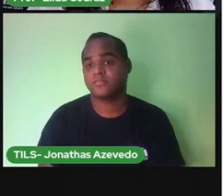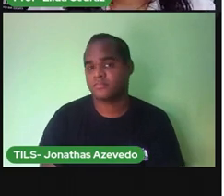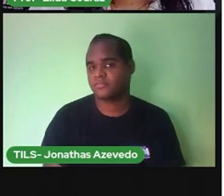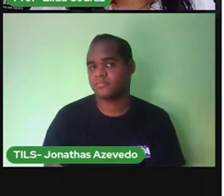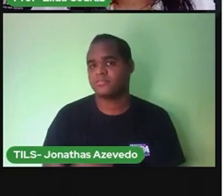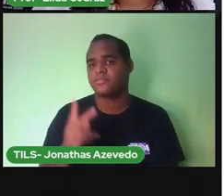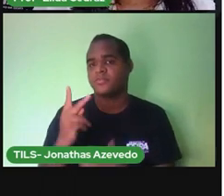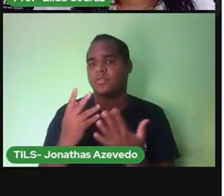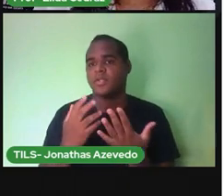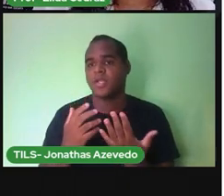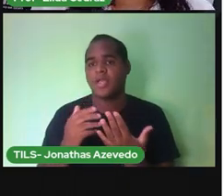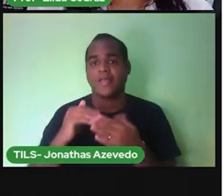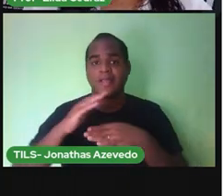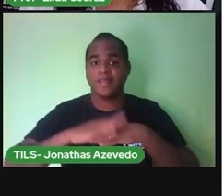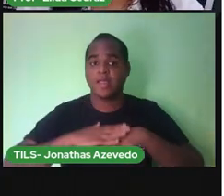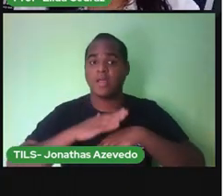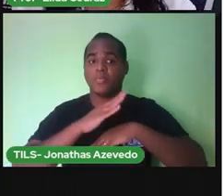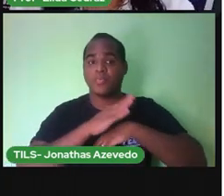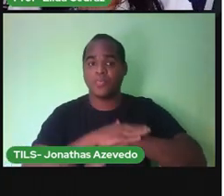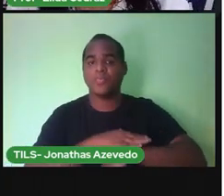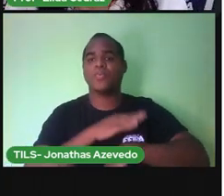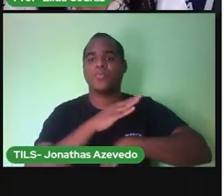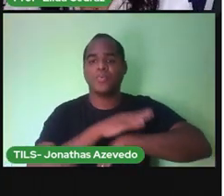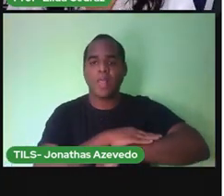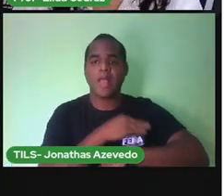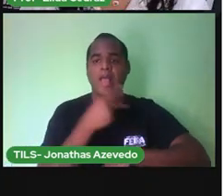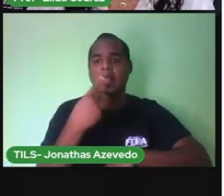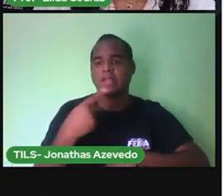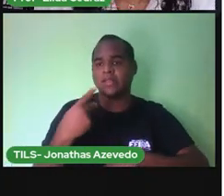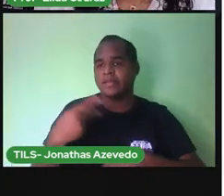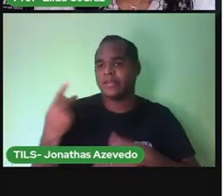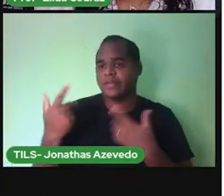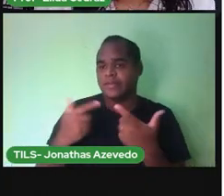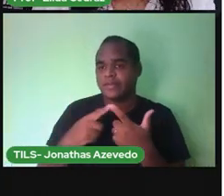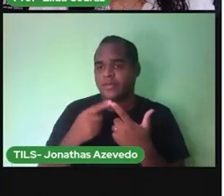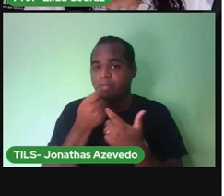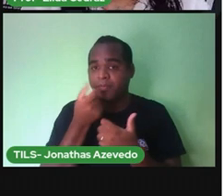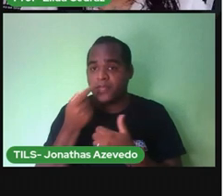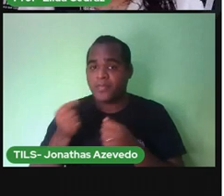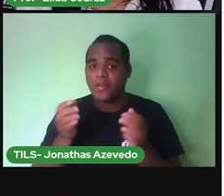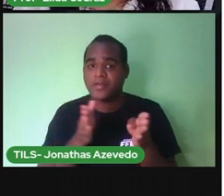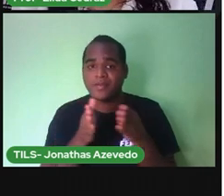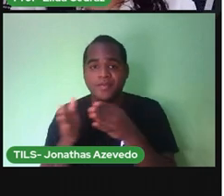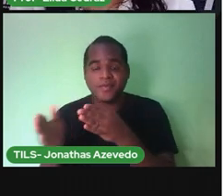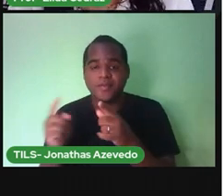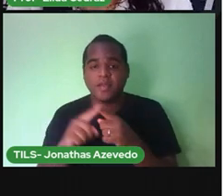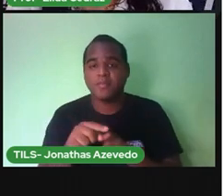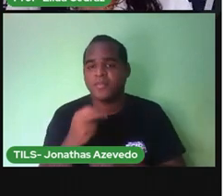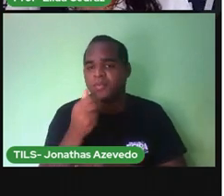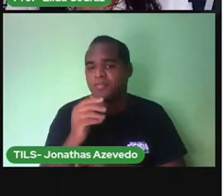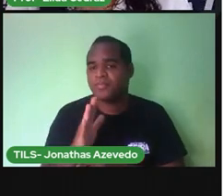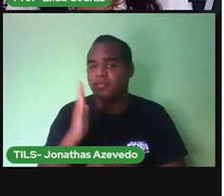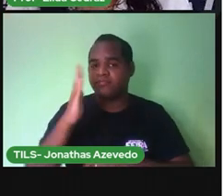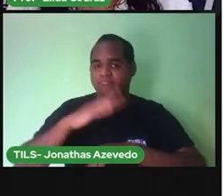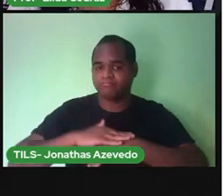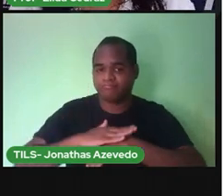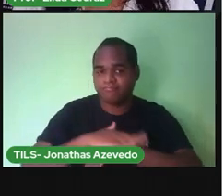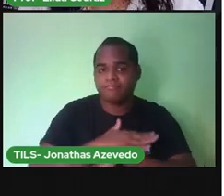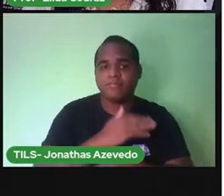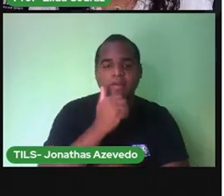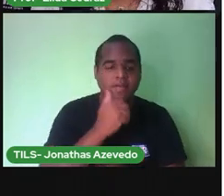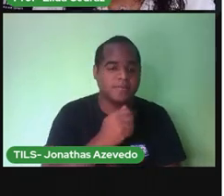cururu Na beira do rio Quando o sapo cantou